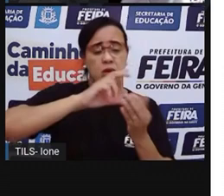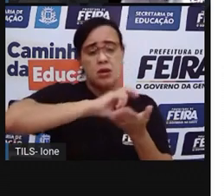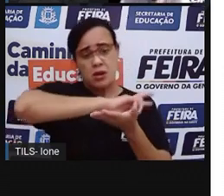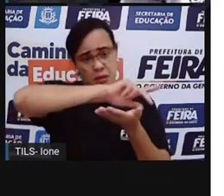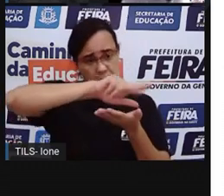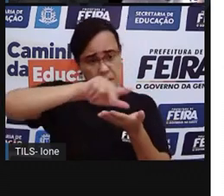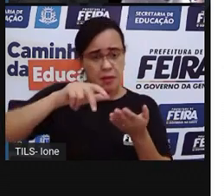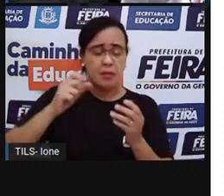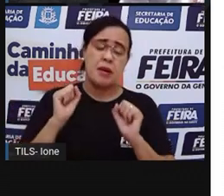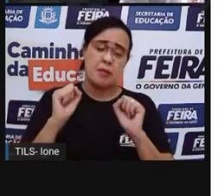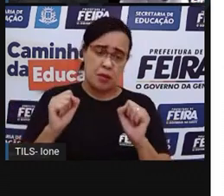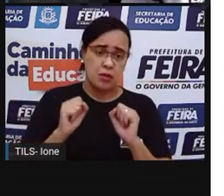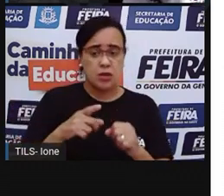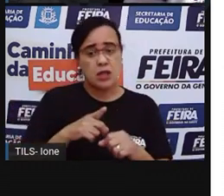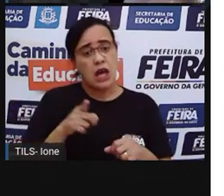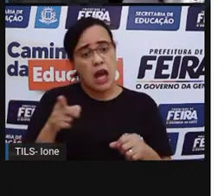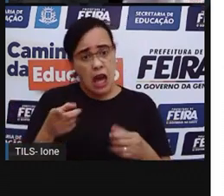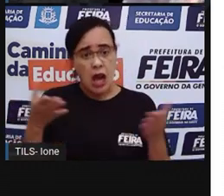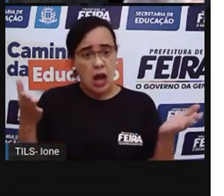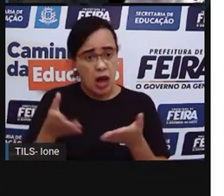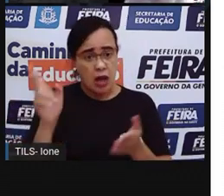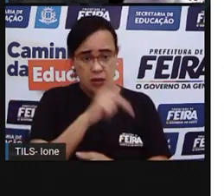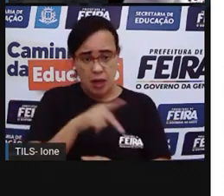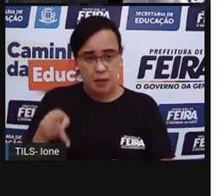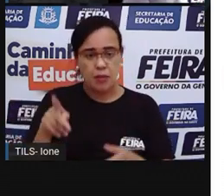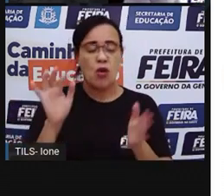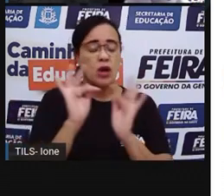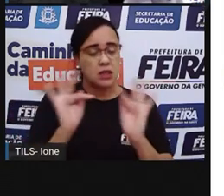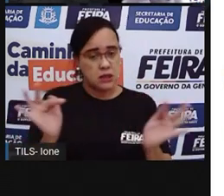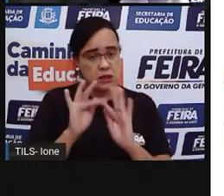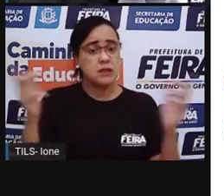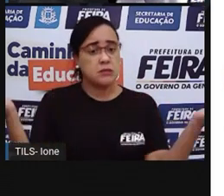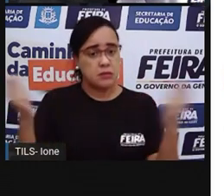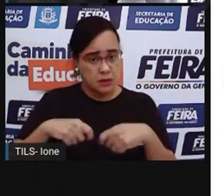vocês brincarem à vontade em casa, tá bom? Com o que vocês já têm em casa.